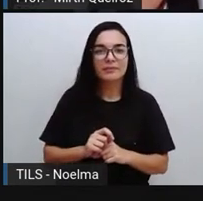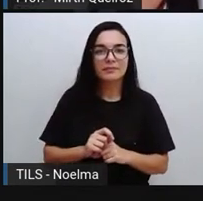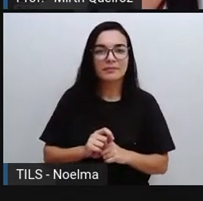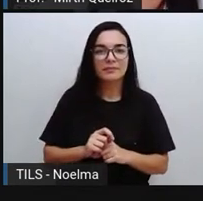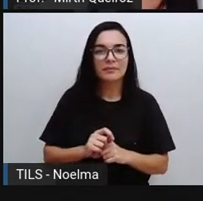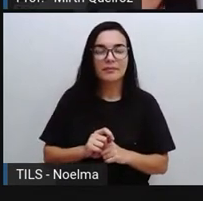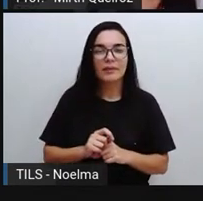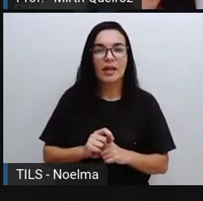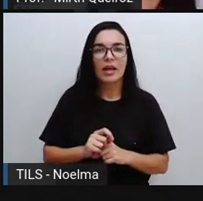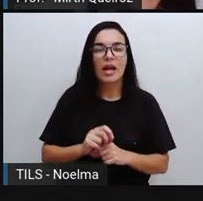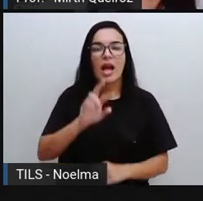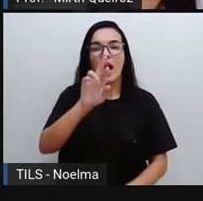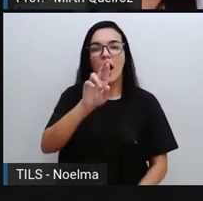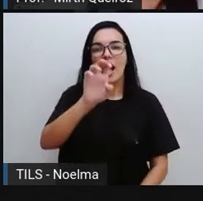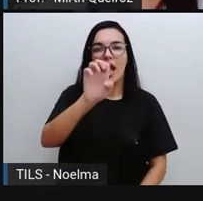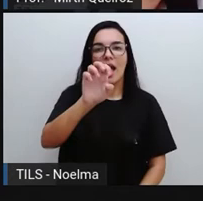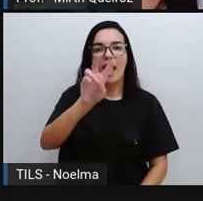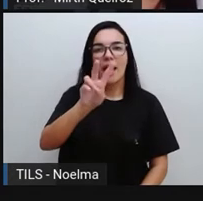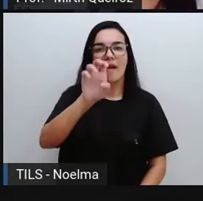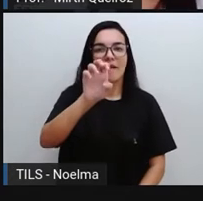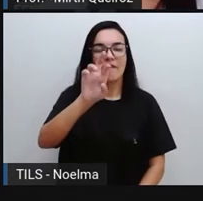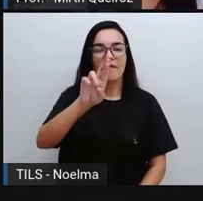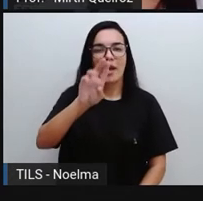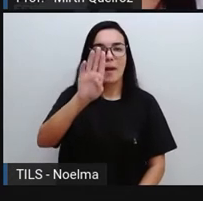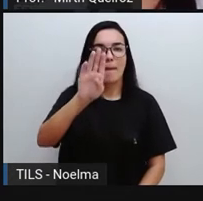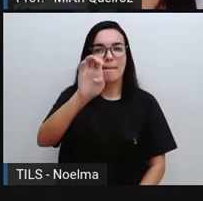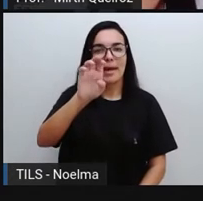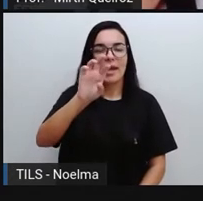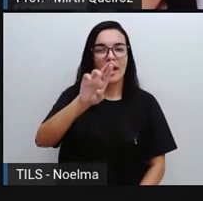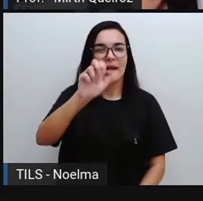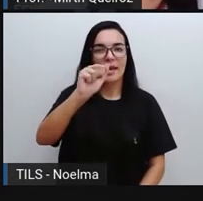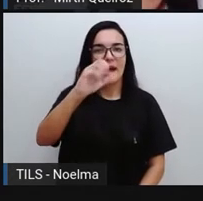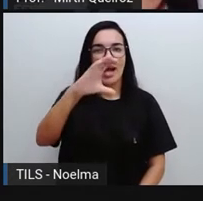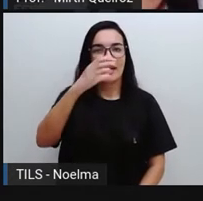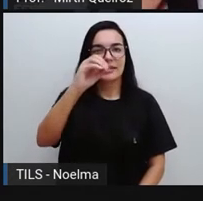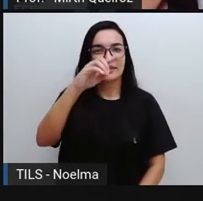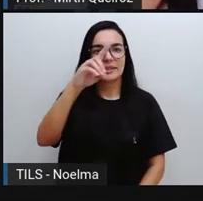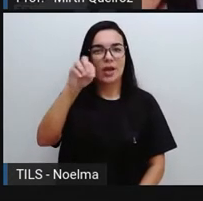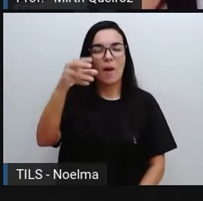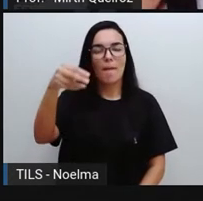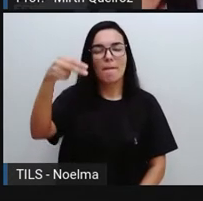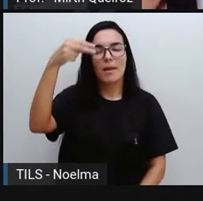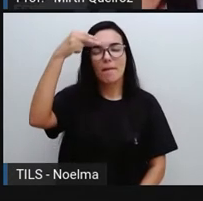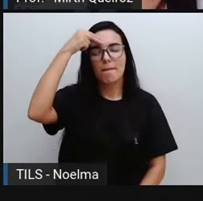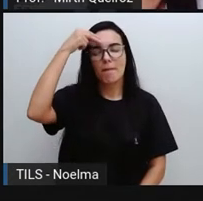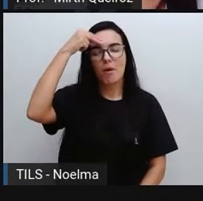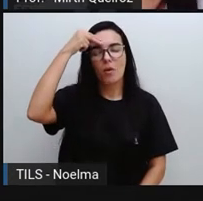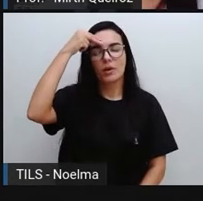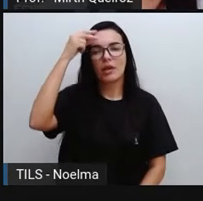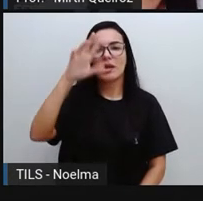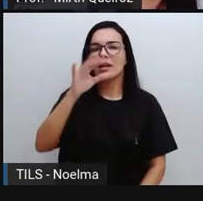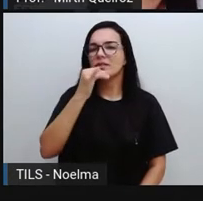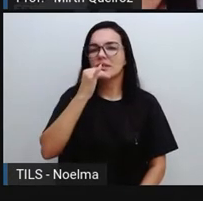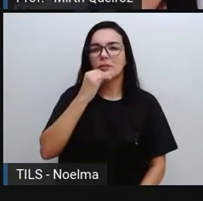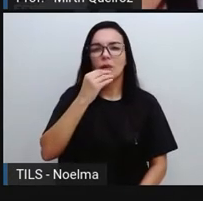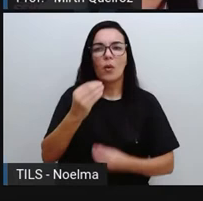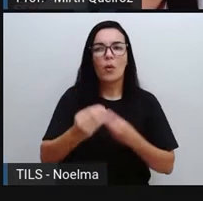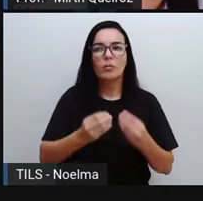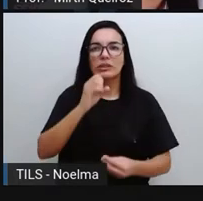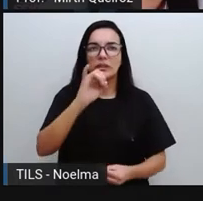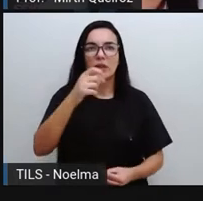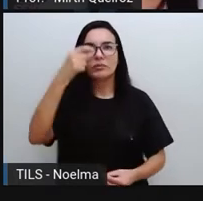reverberação de memória, que é como se o cérebro repassasse